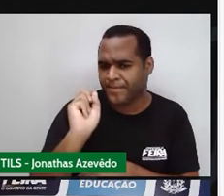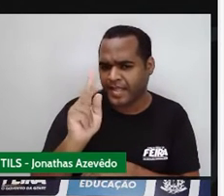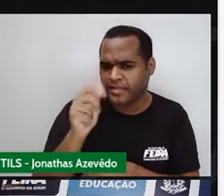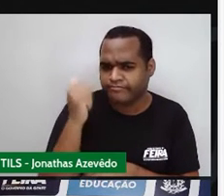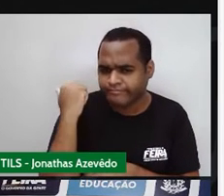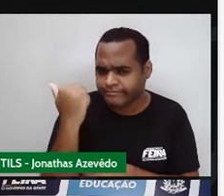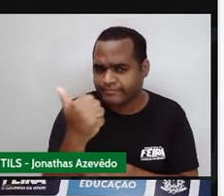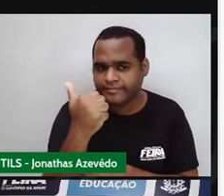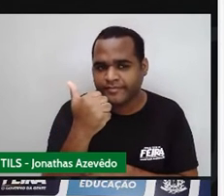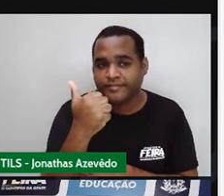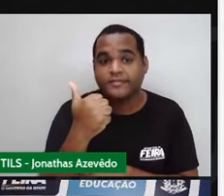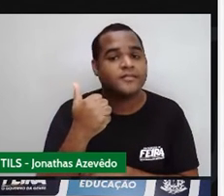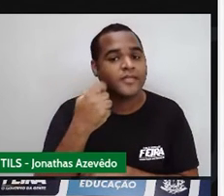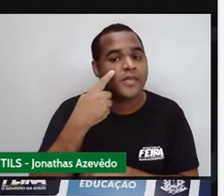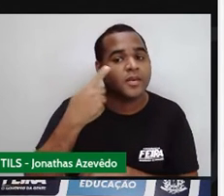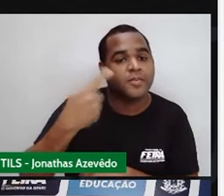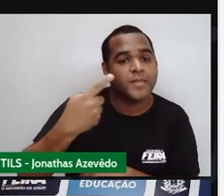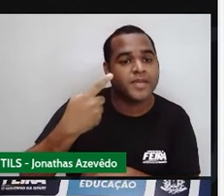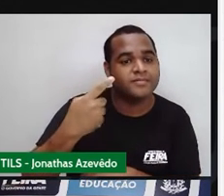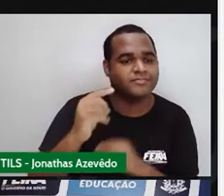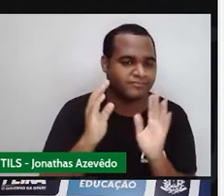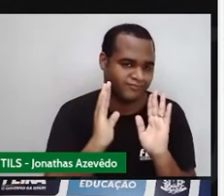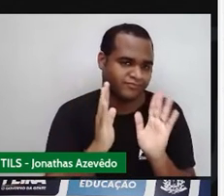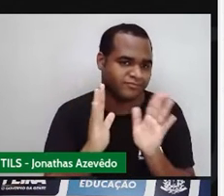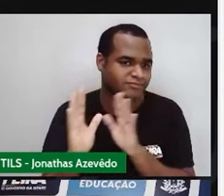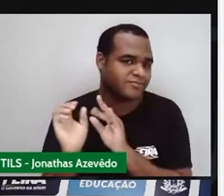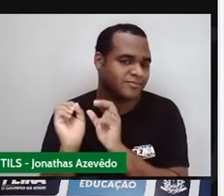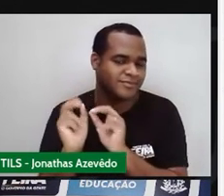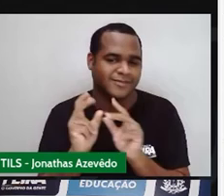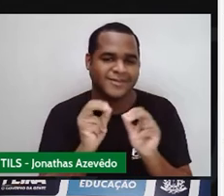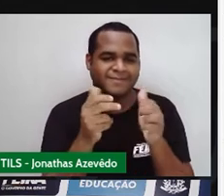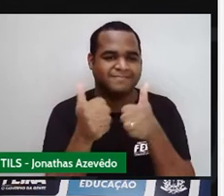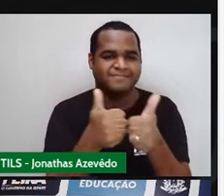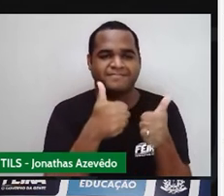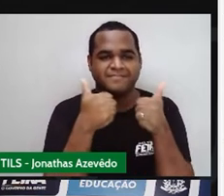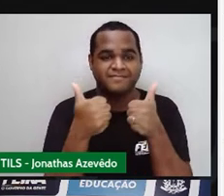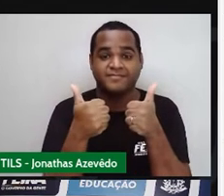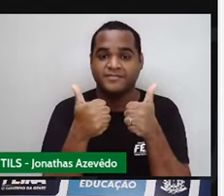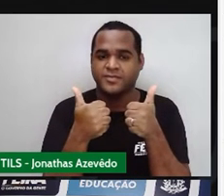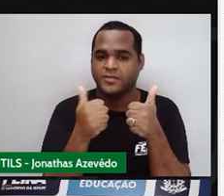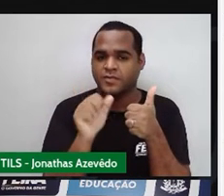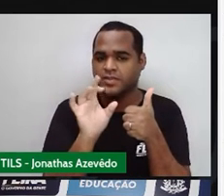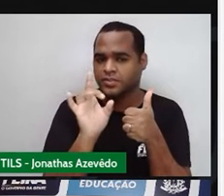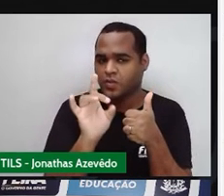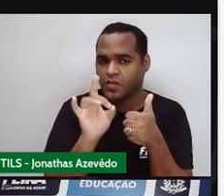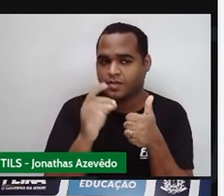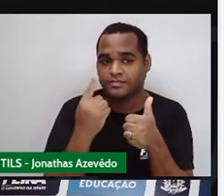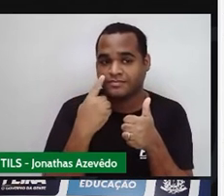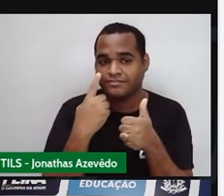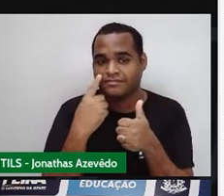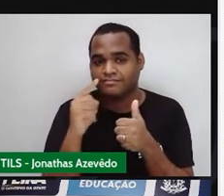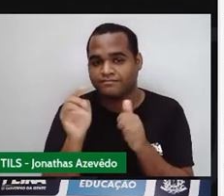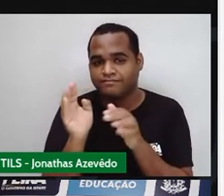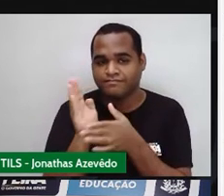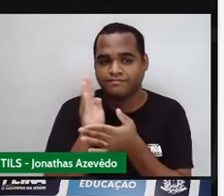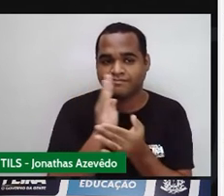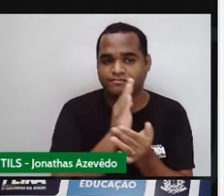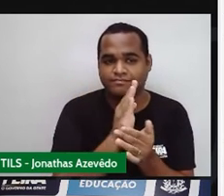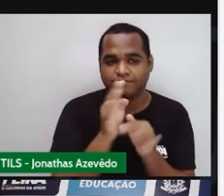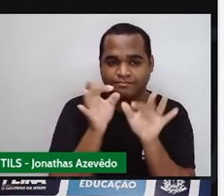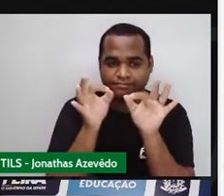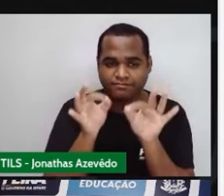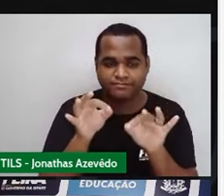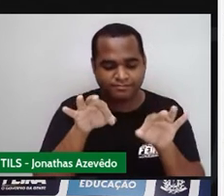Pronto. Primeiro passo feito e bem feito, né? Vamos só deixar aqui as coisas